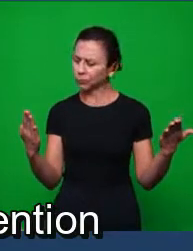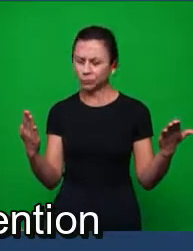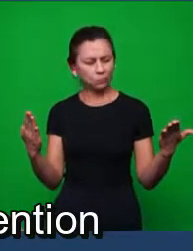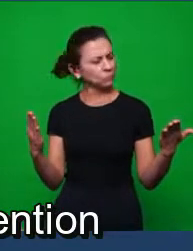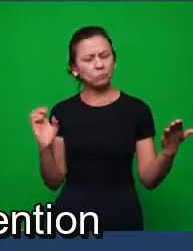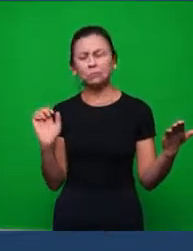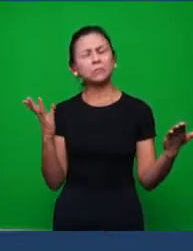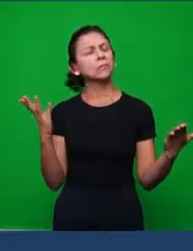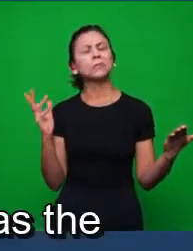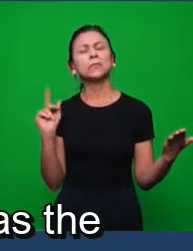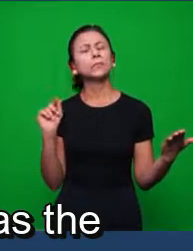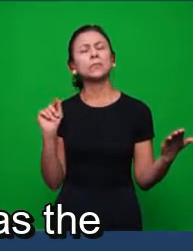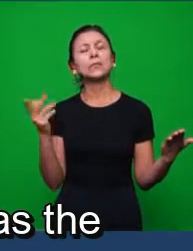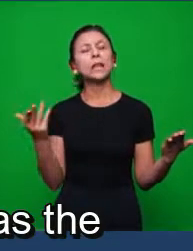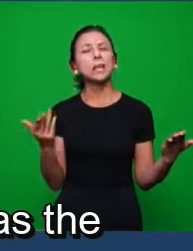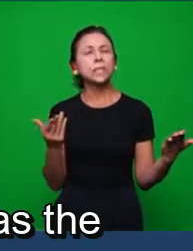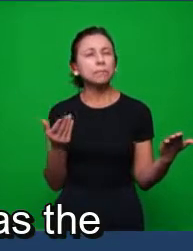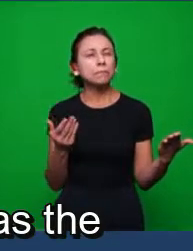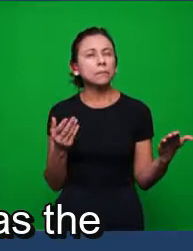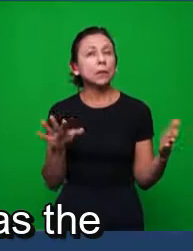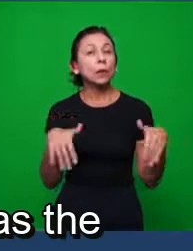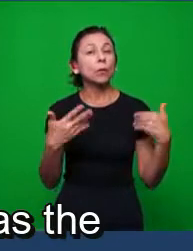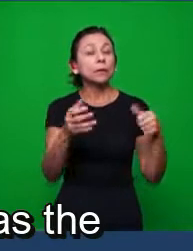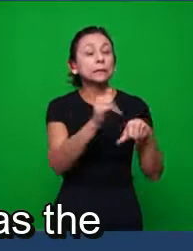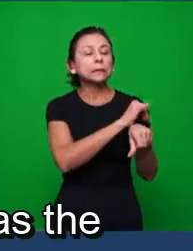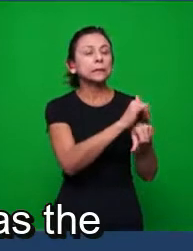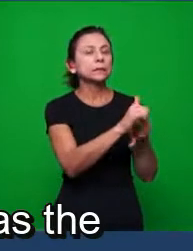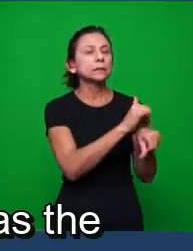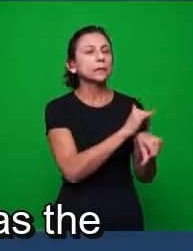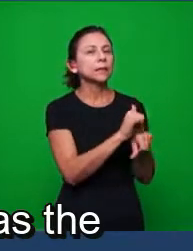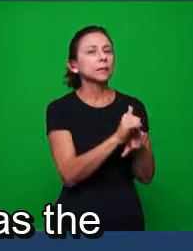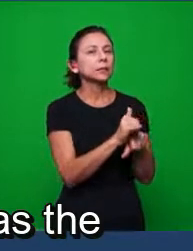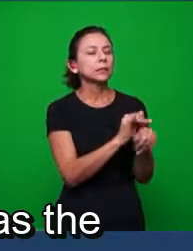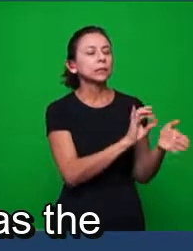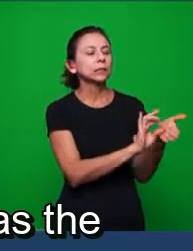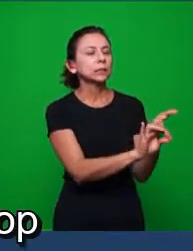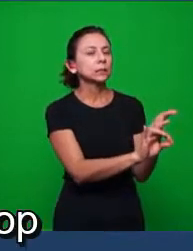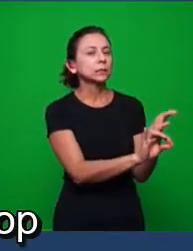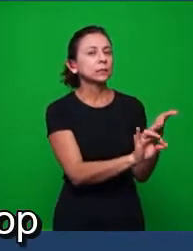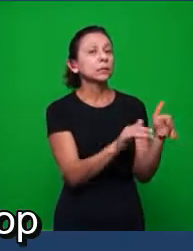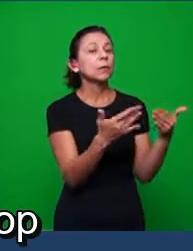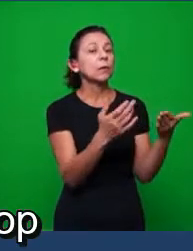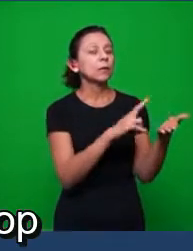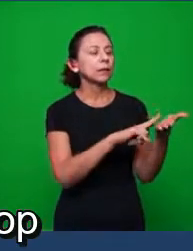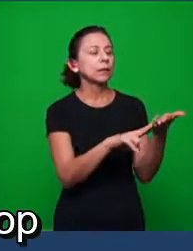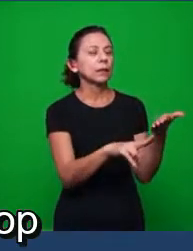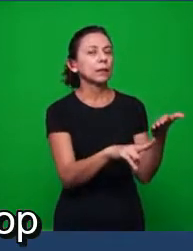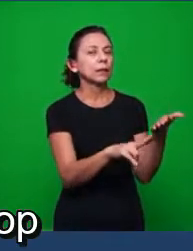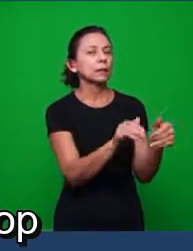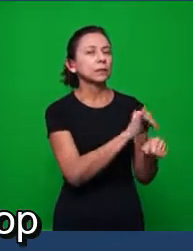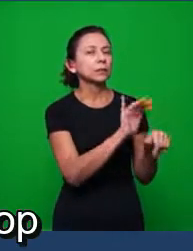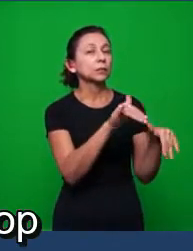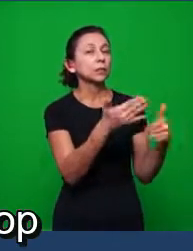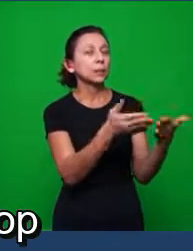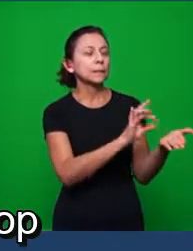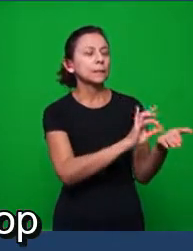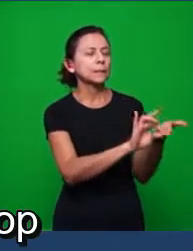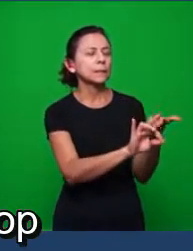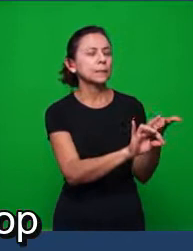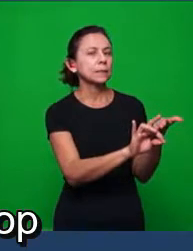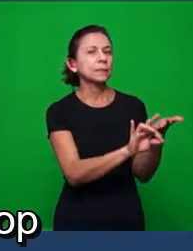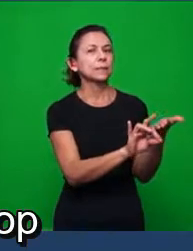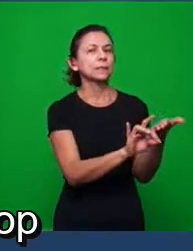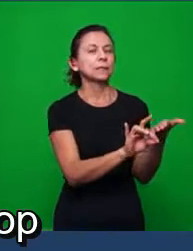o intento do adversário. Vamos lá. Na carta, qual foi o intento do adversário na carta?